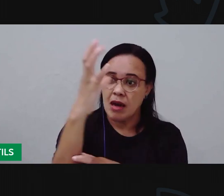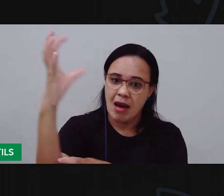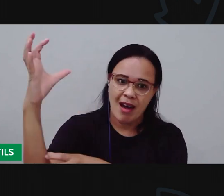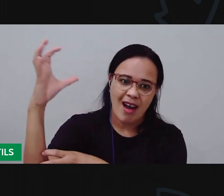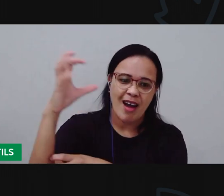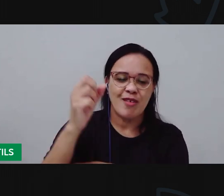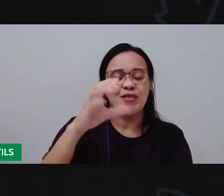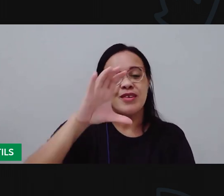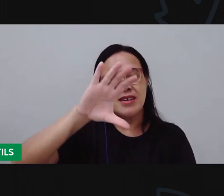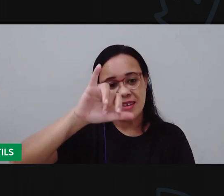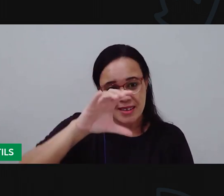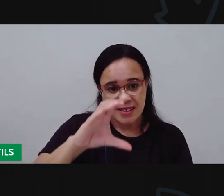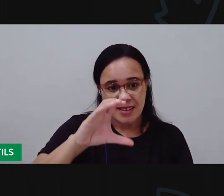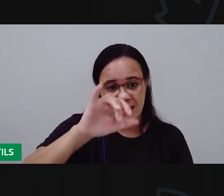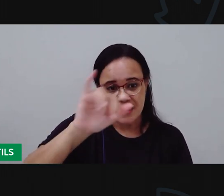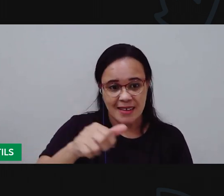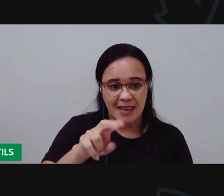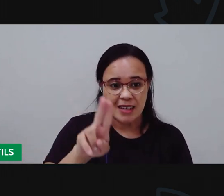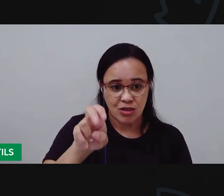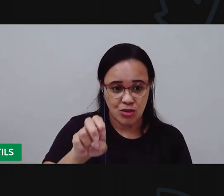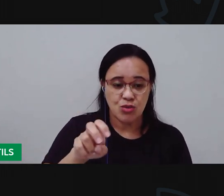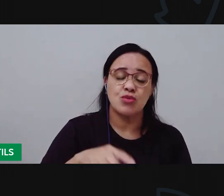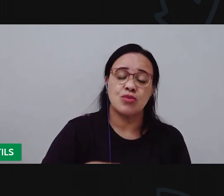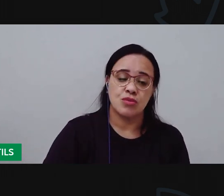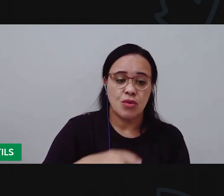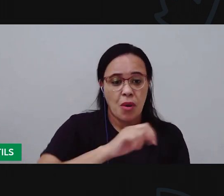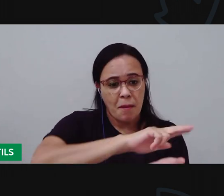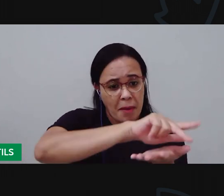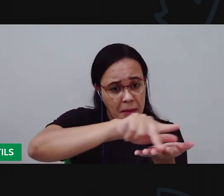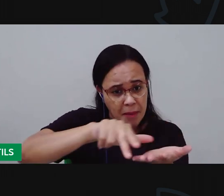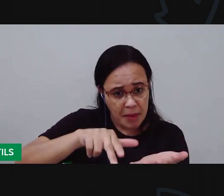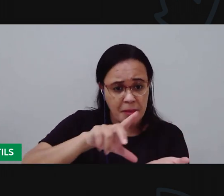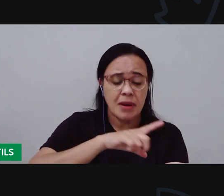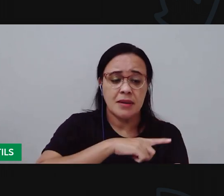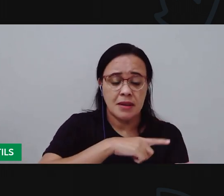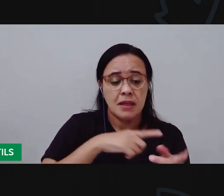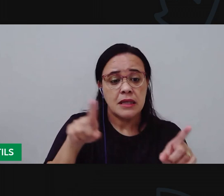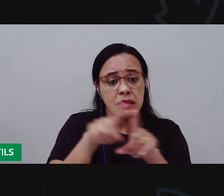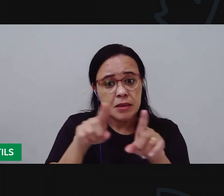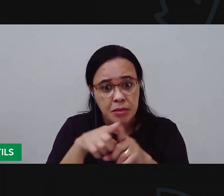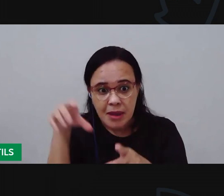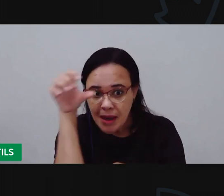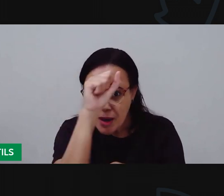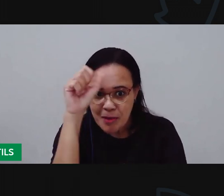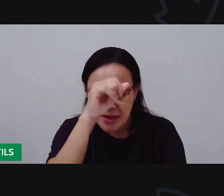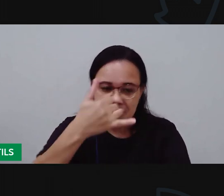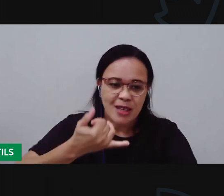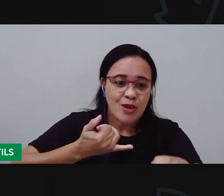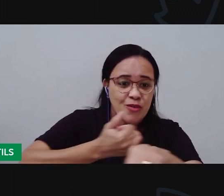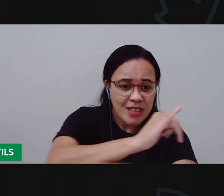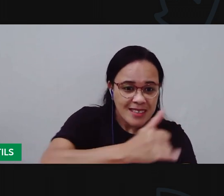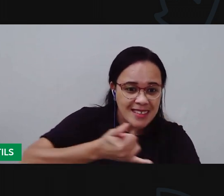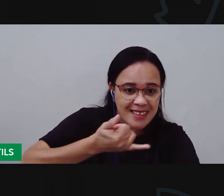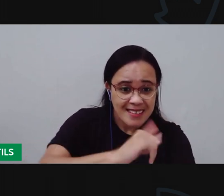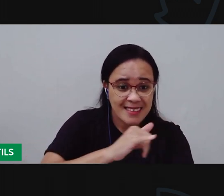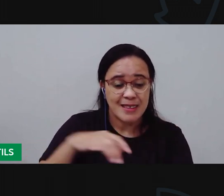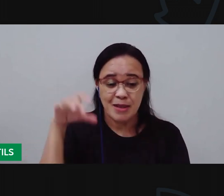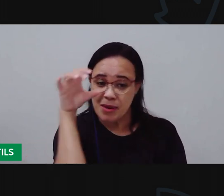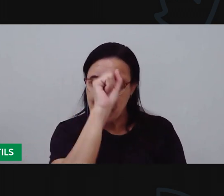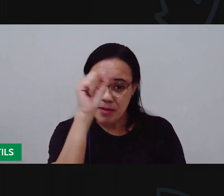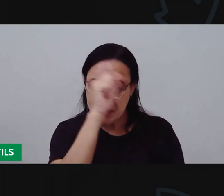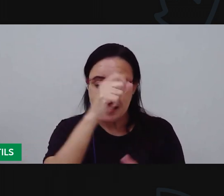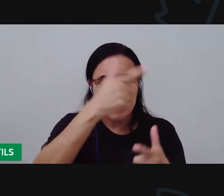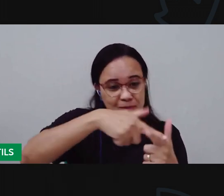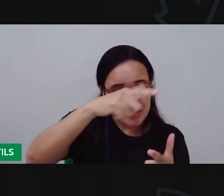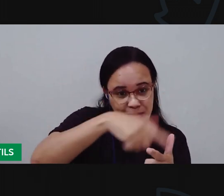e vimos estratégias para resolver os problemas matemáticos. Vimos que a gente pode escrever